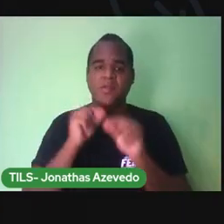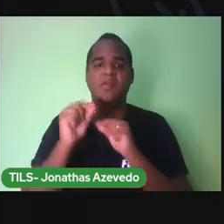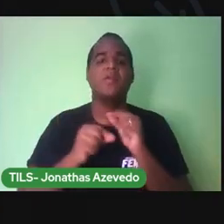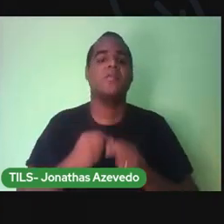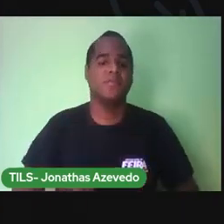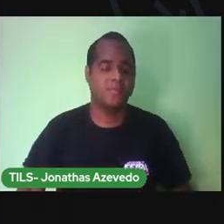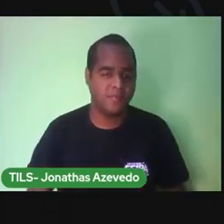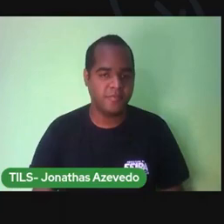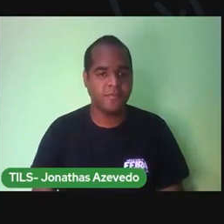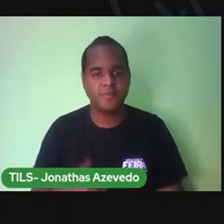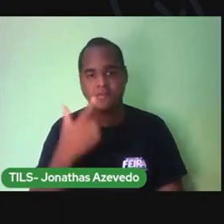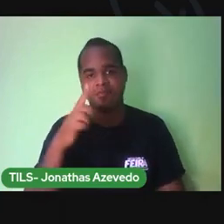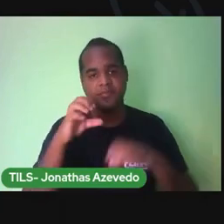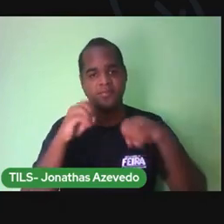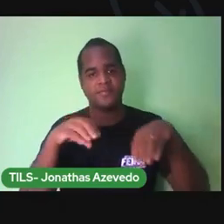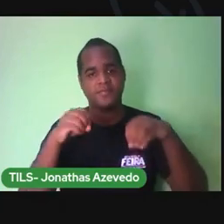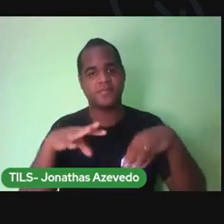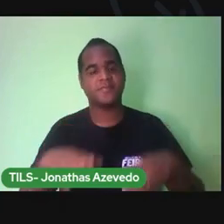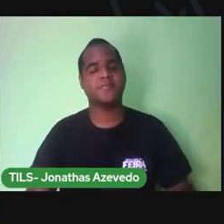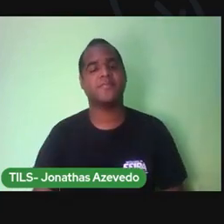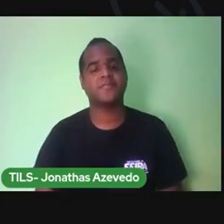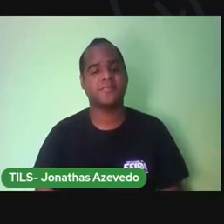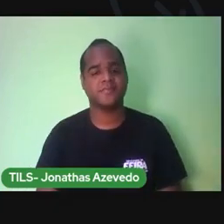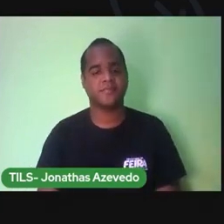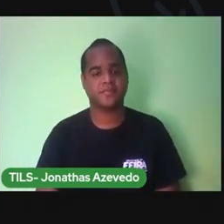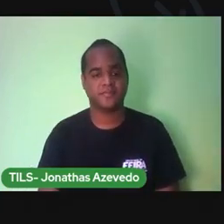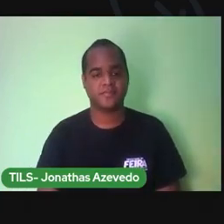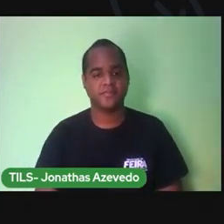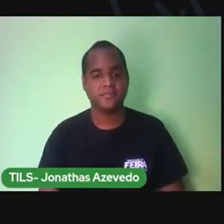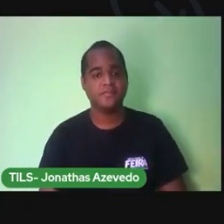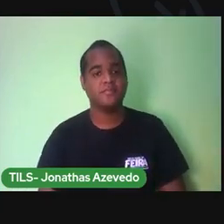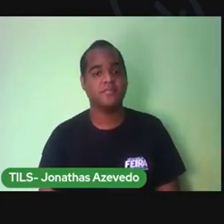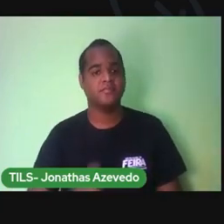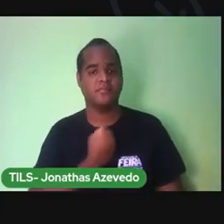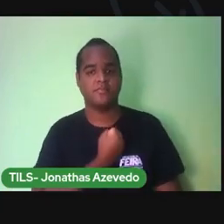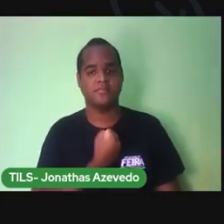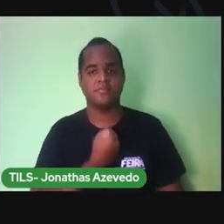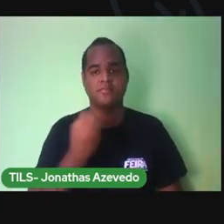Vamos para a nossa aula? Aula 32.